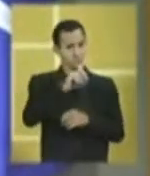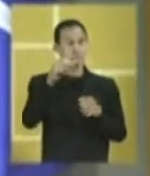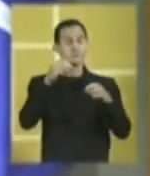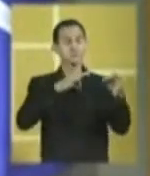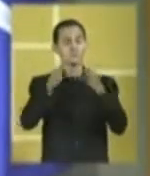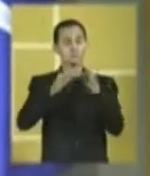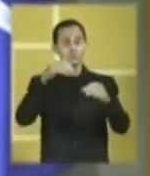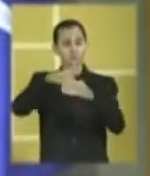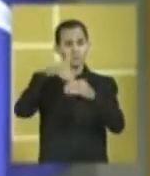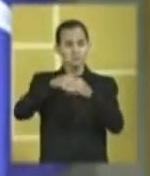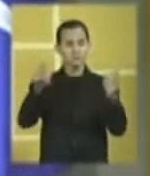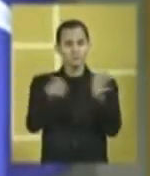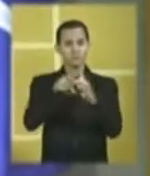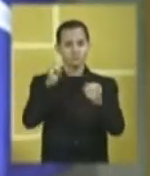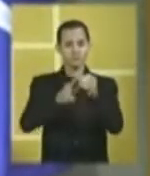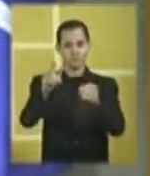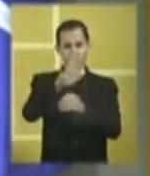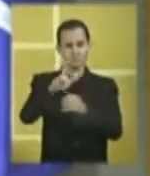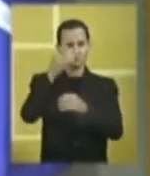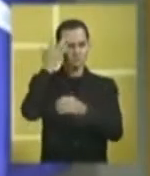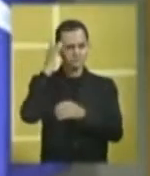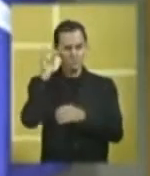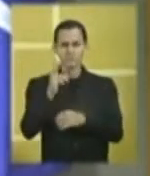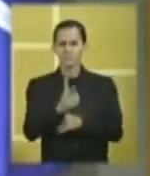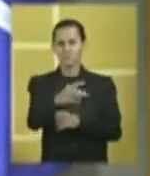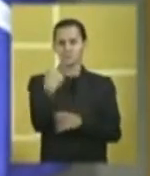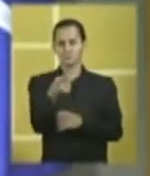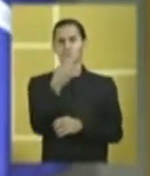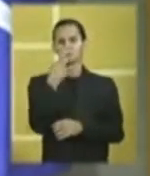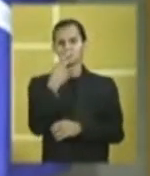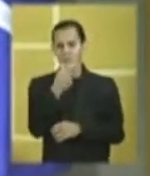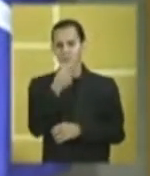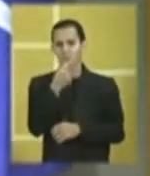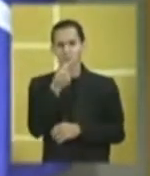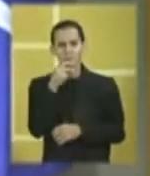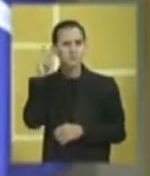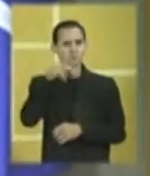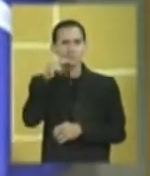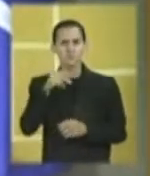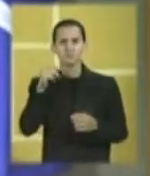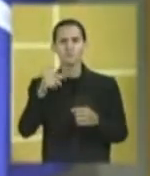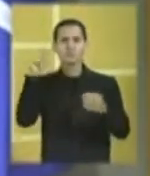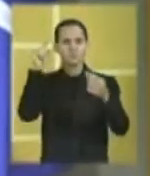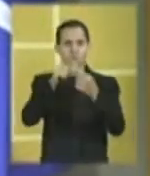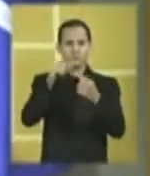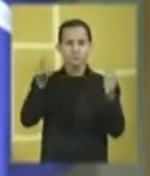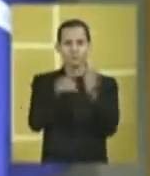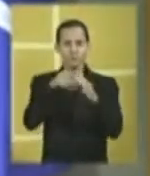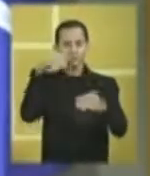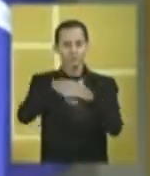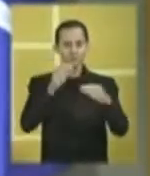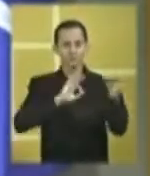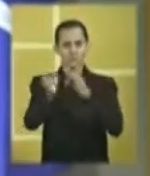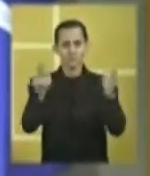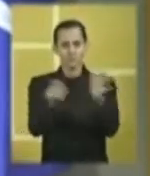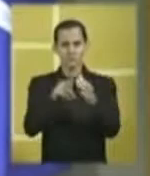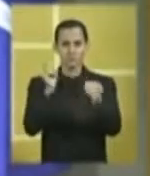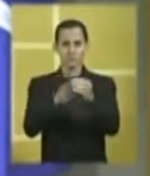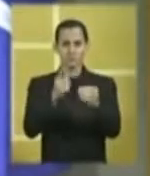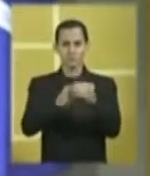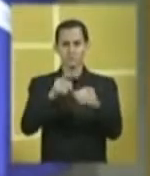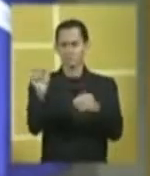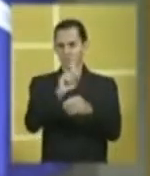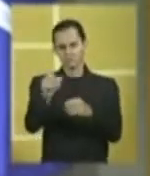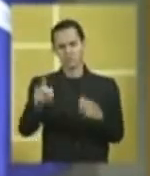votando no projeto da Cidade de Bernândia. Eu acho que sempre nós temos que colocar o homem público, votar para ser votado nos projetos da cidade,